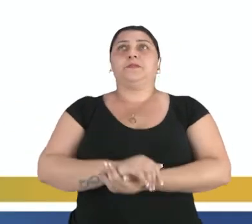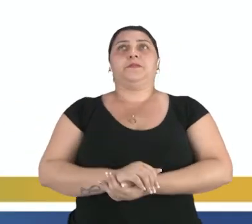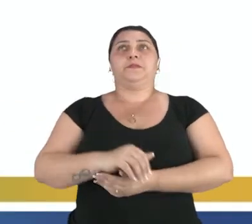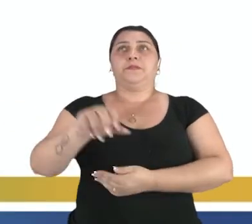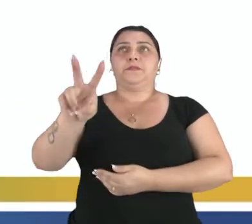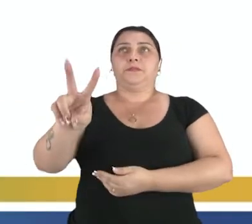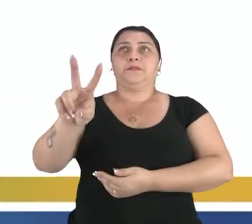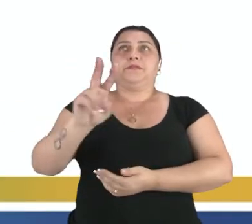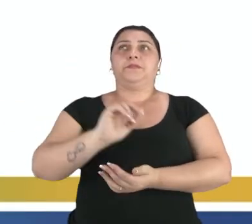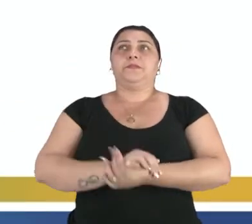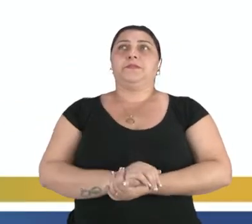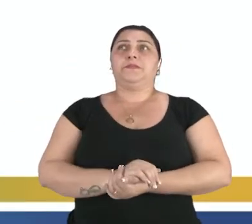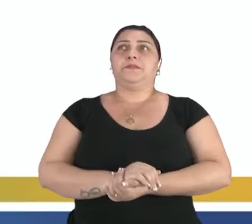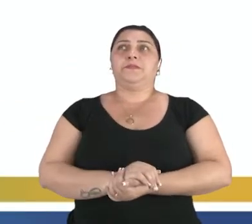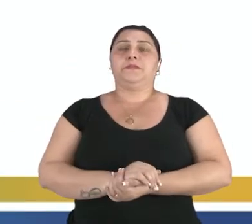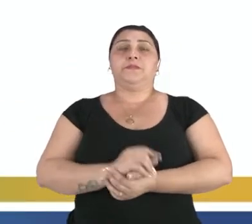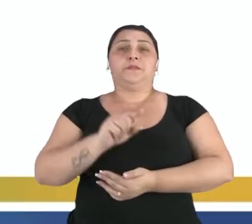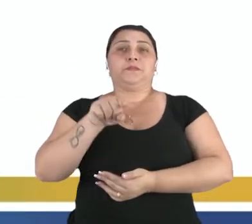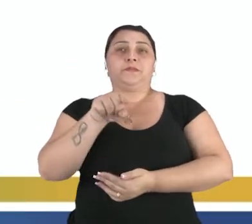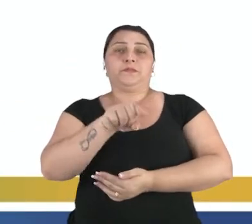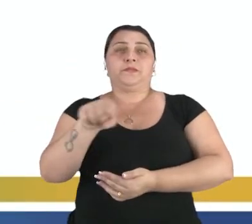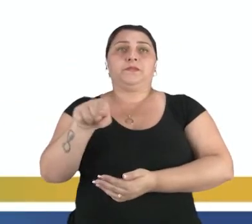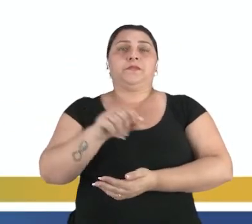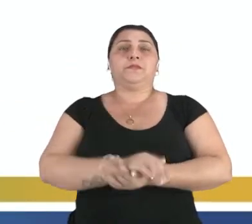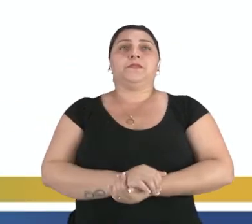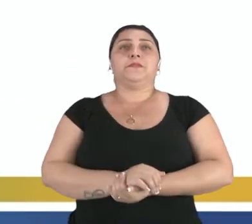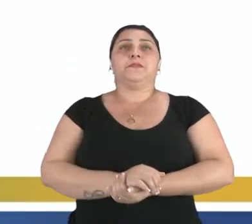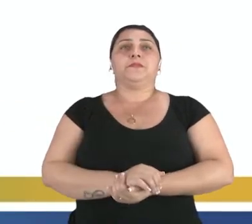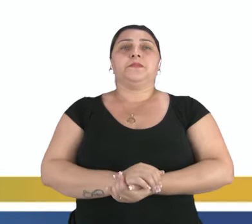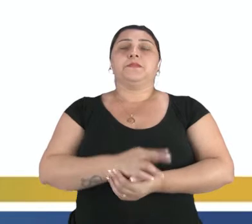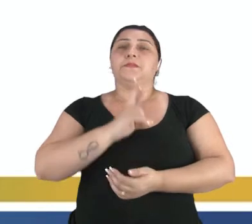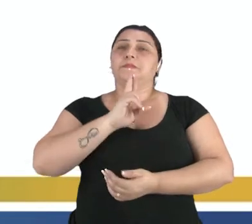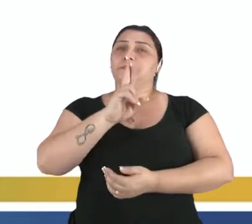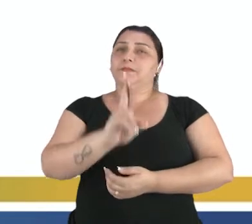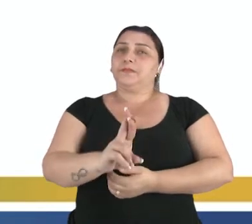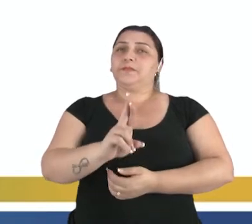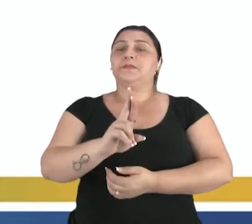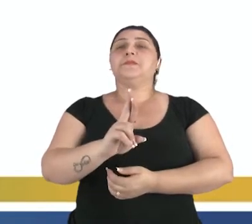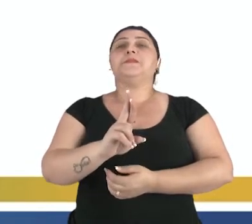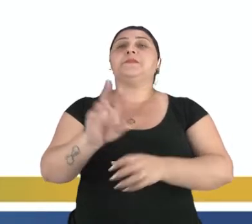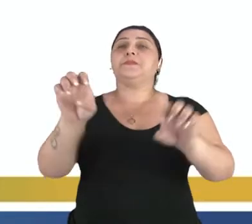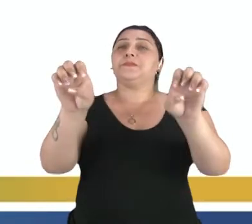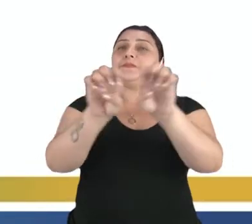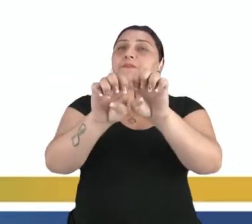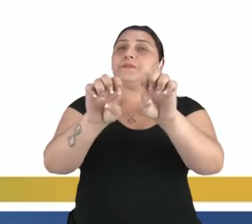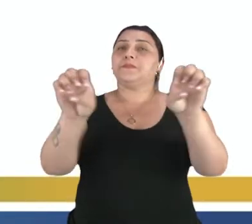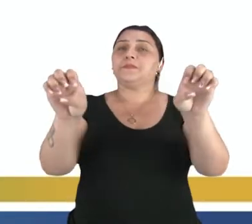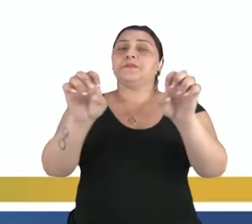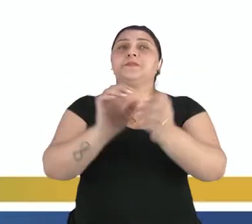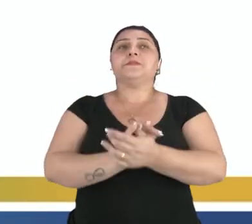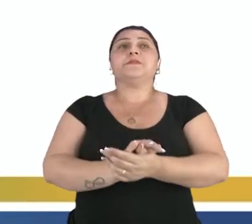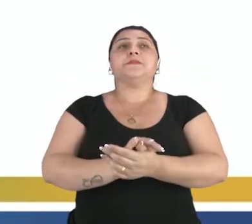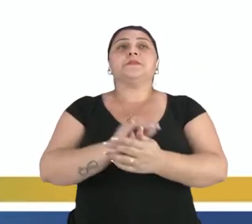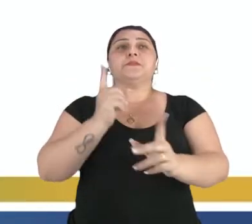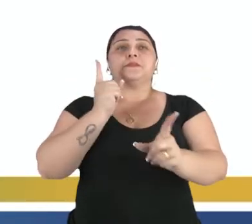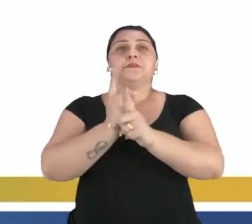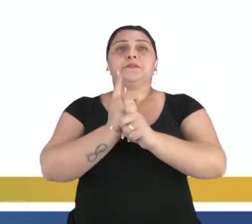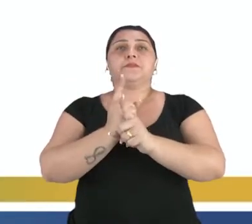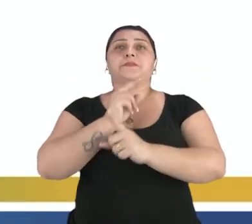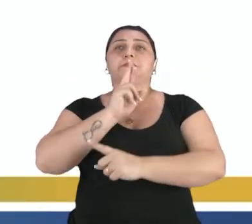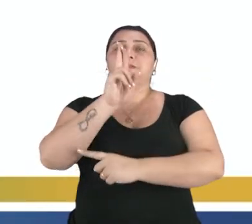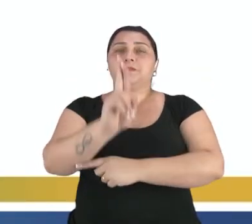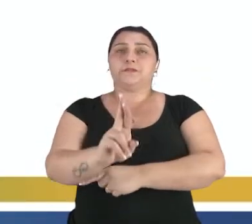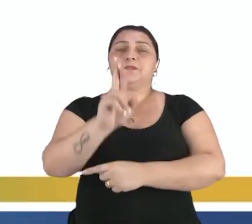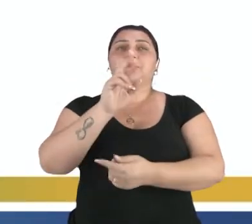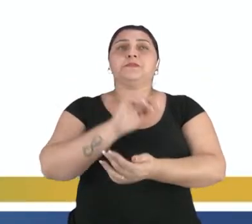por 2. E aí você vai resolver essa expressão e nós vamos encontrar a